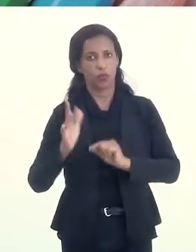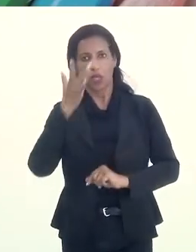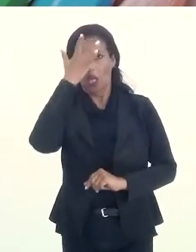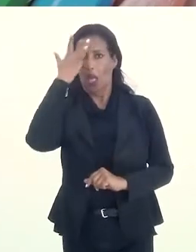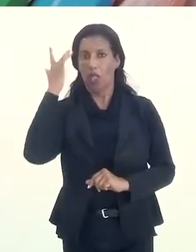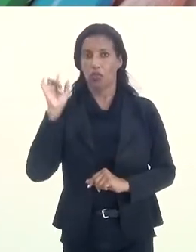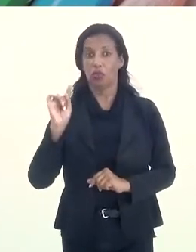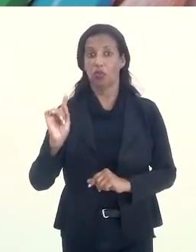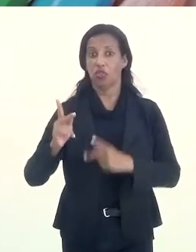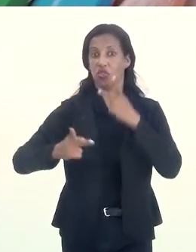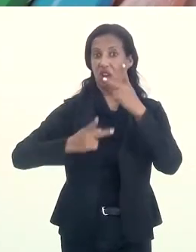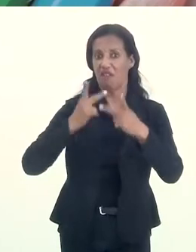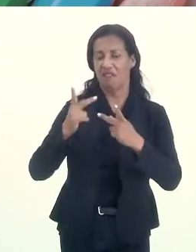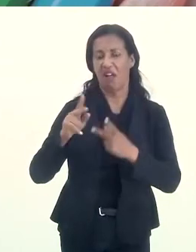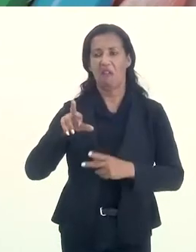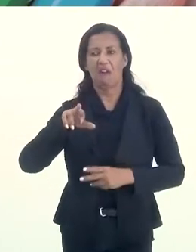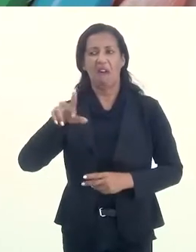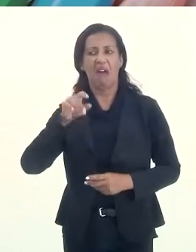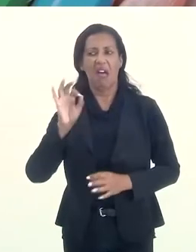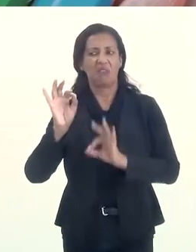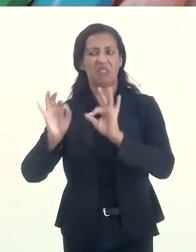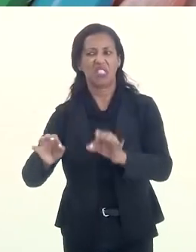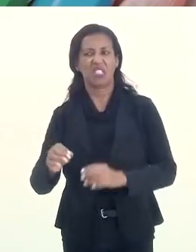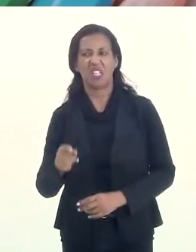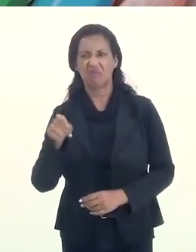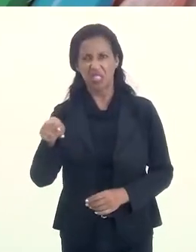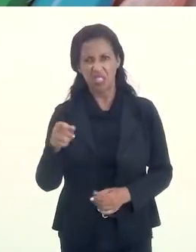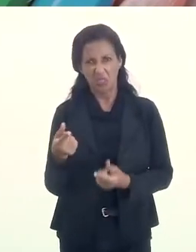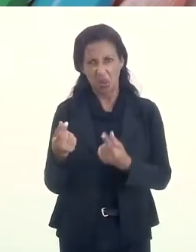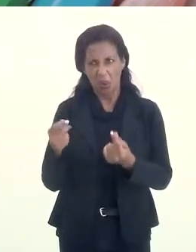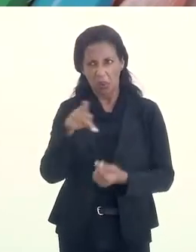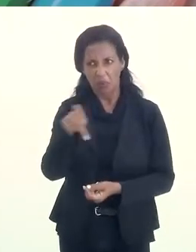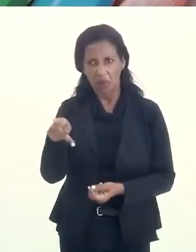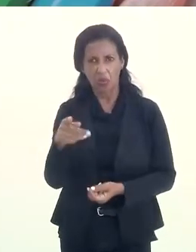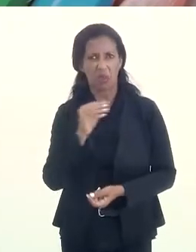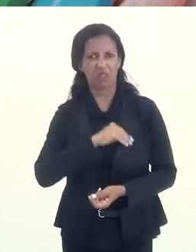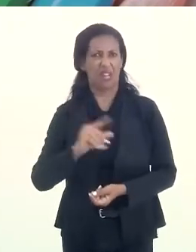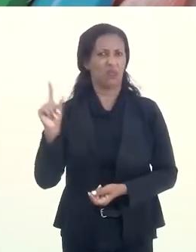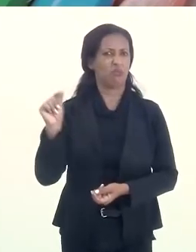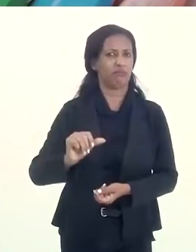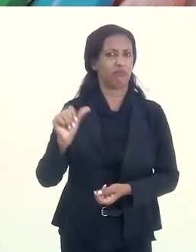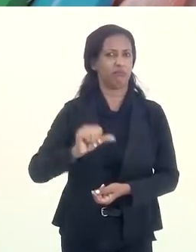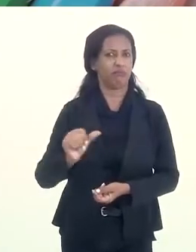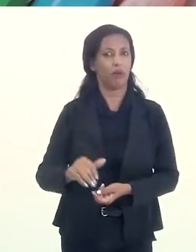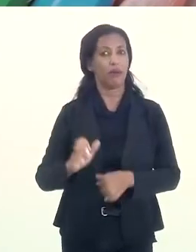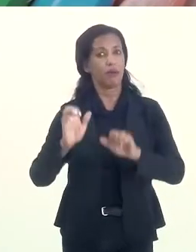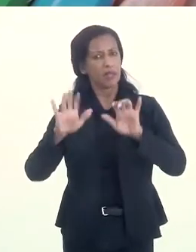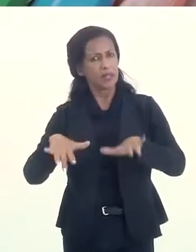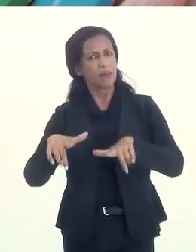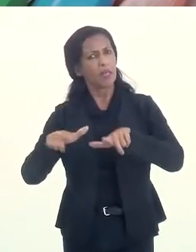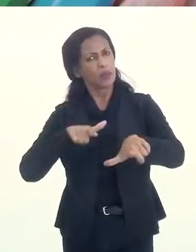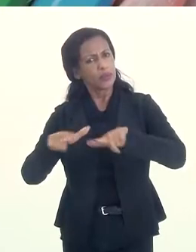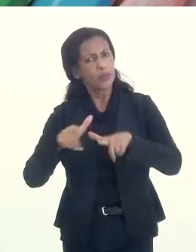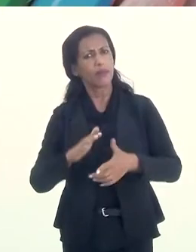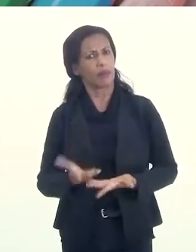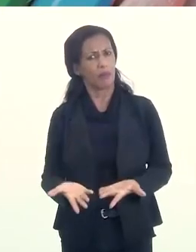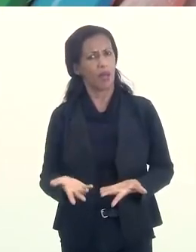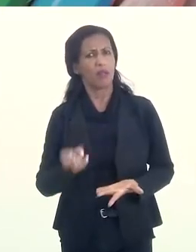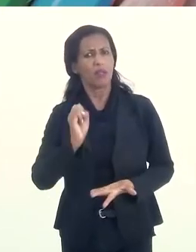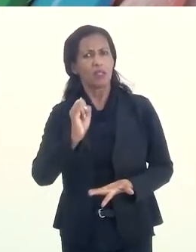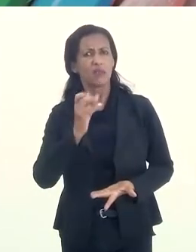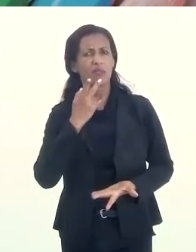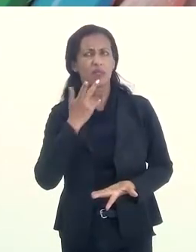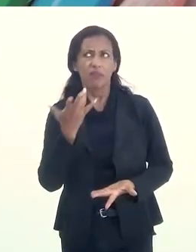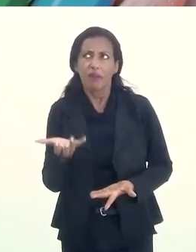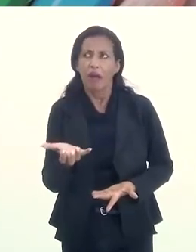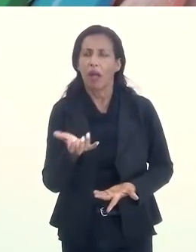as pessoas já falam, ah, não vai dar certo, não dá dinheiro, o professor ganha mal. Então, em fundo, fazer bem o seu trabalho, porque quando você